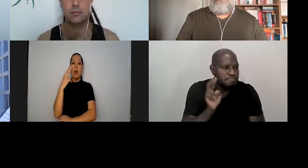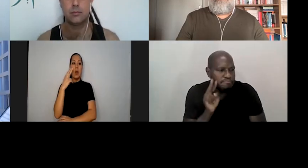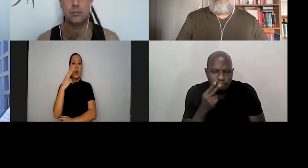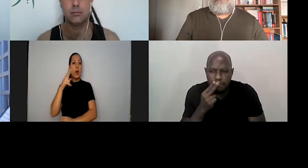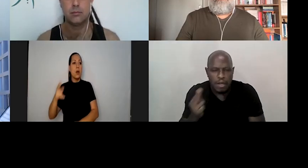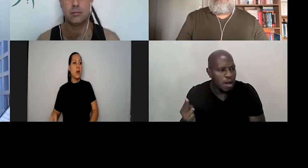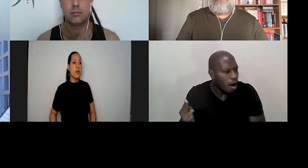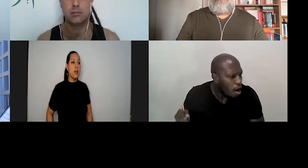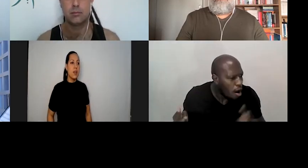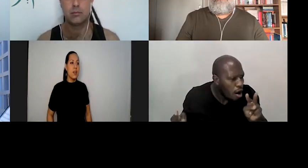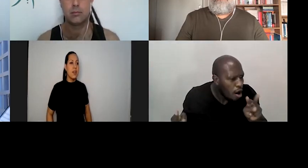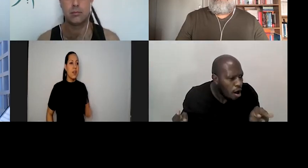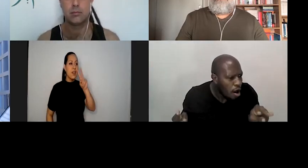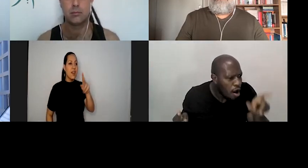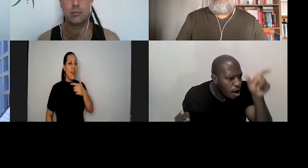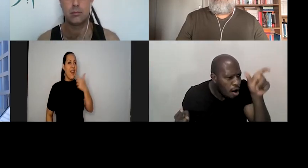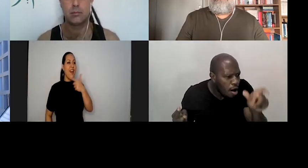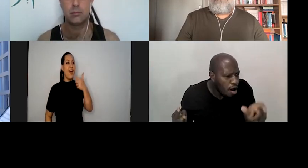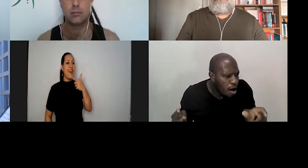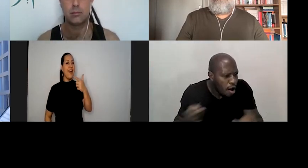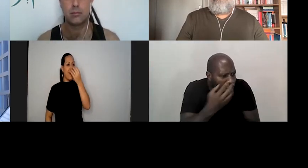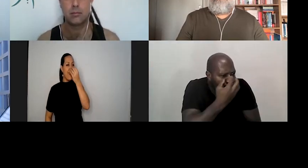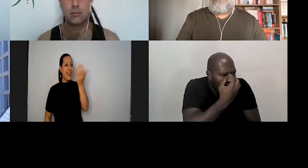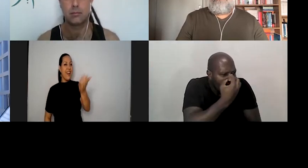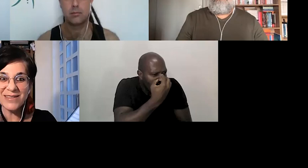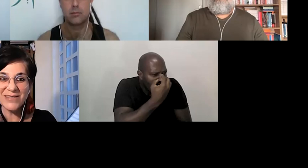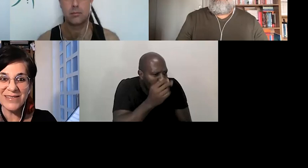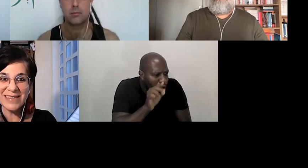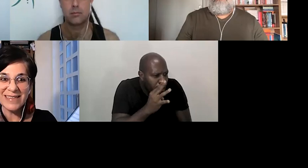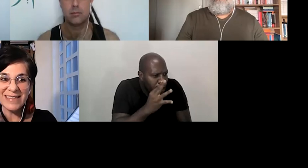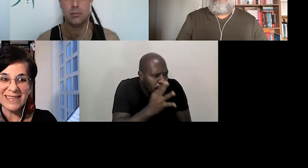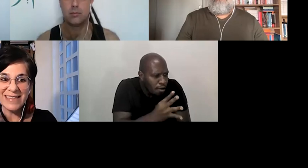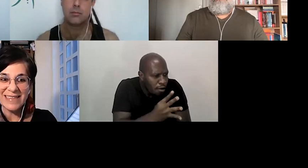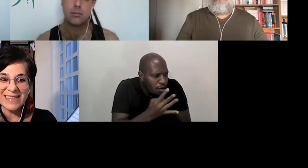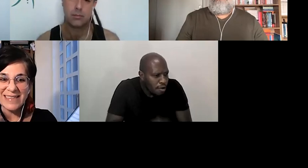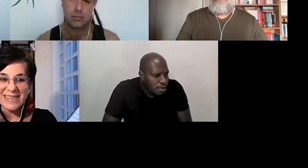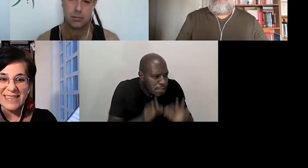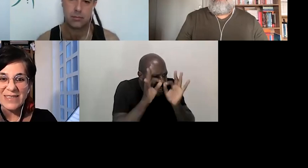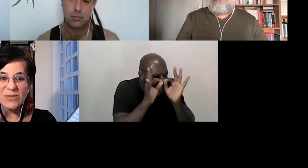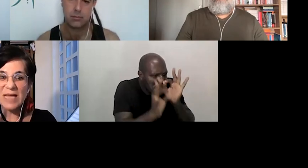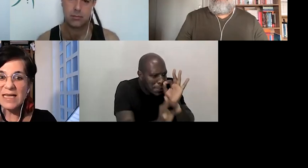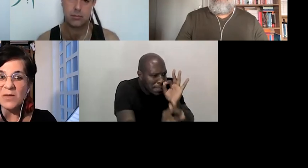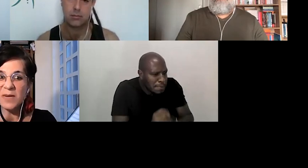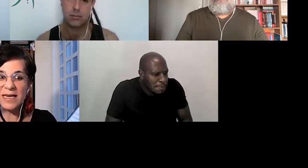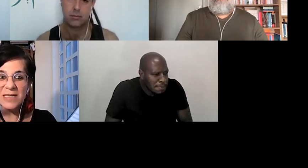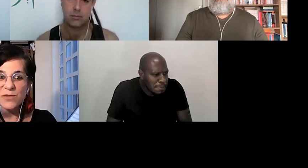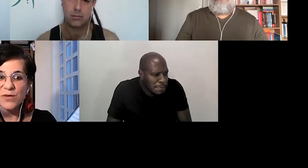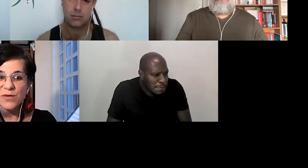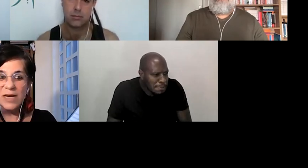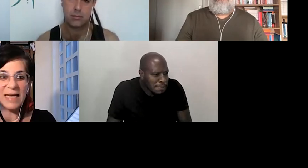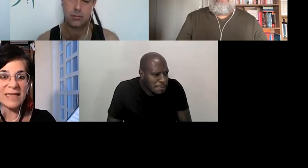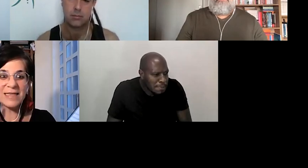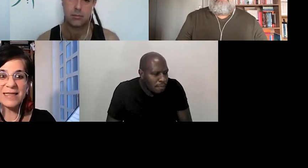para palhaça e fica olhando e não tem nenhuma reação